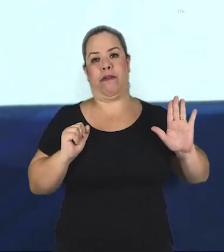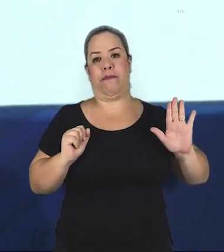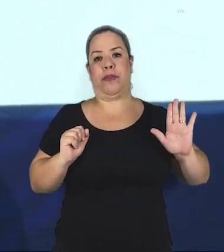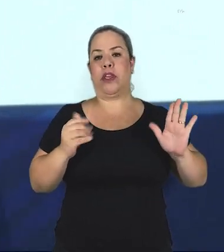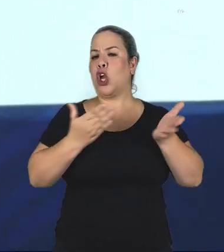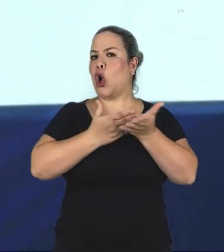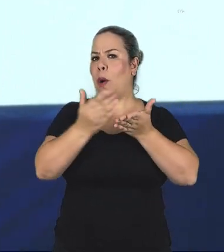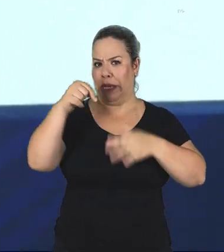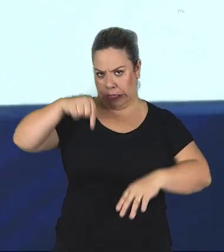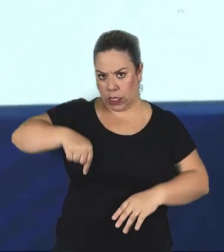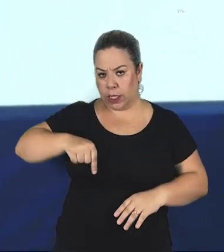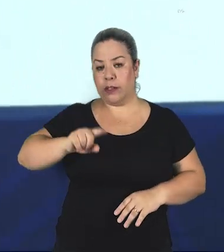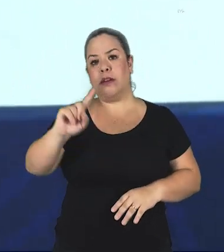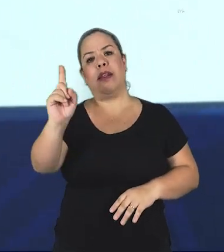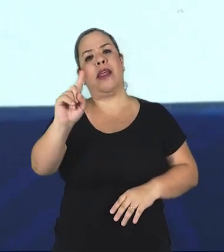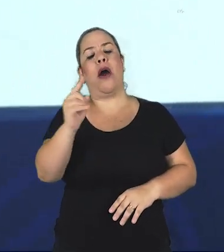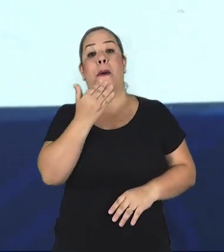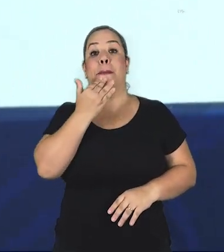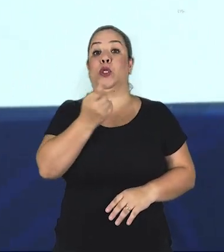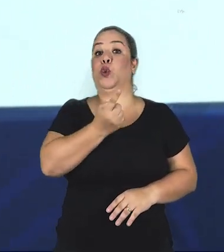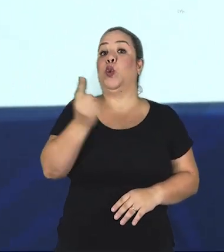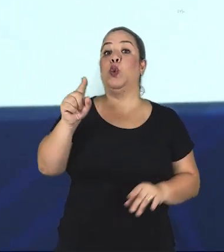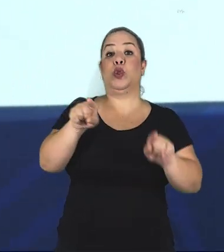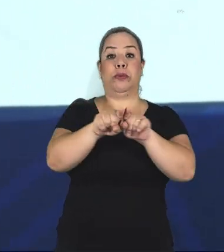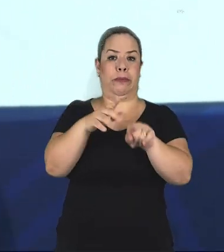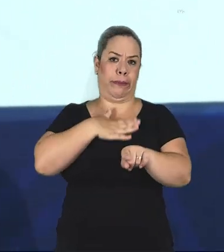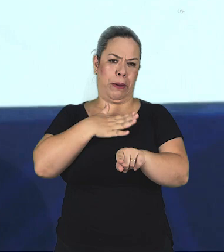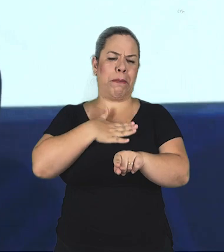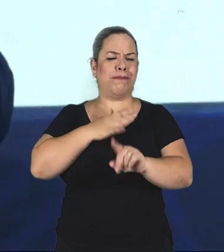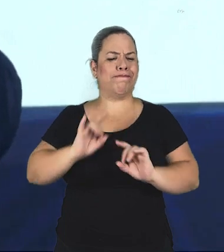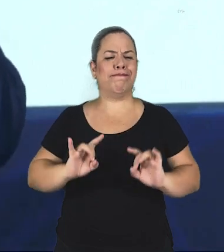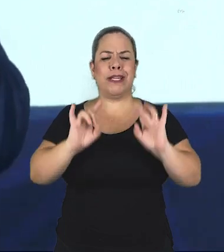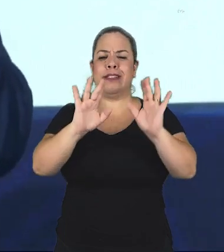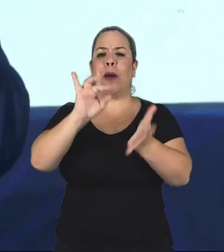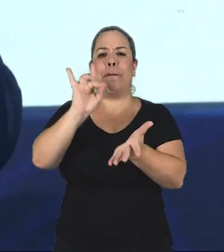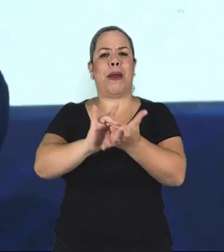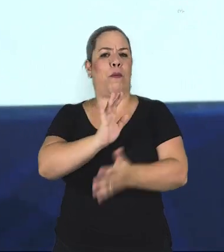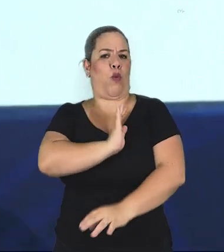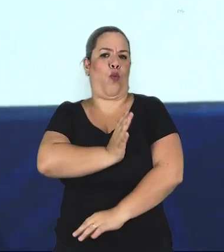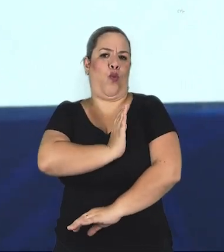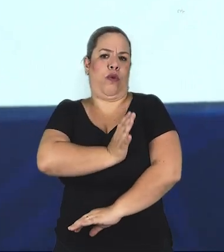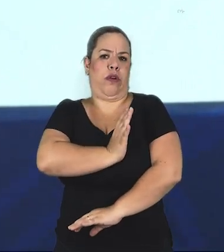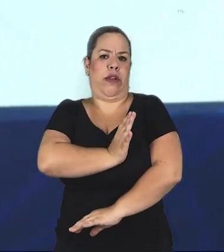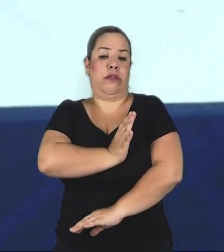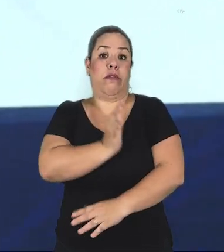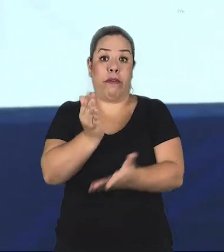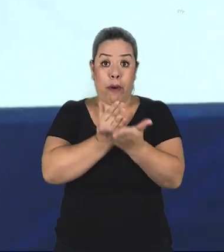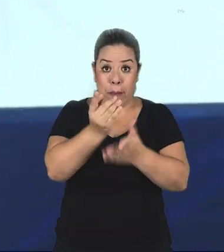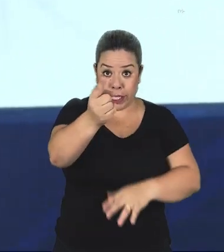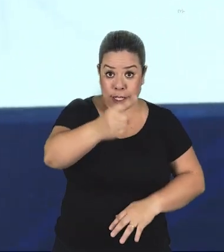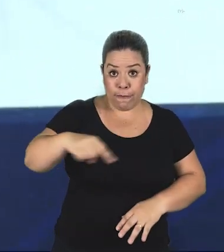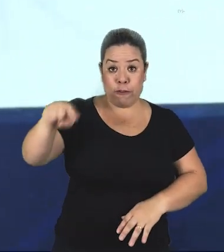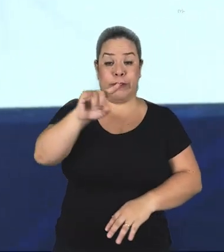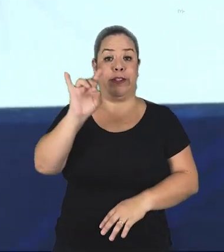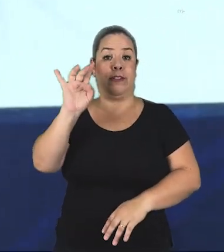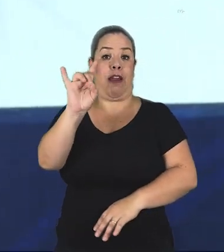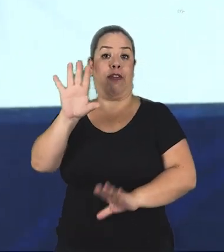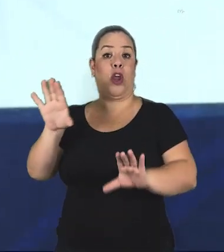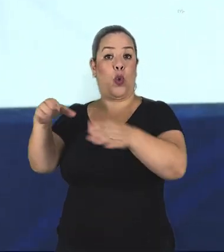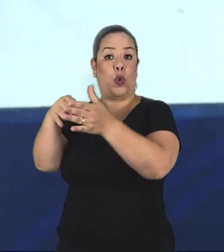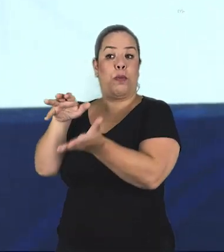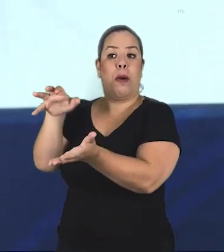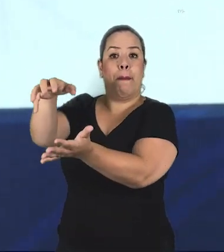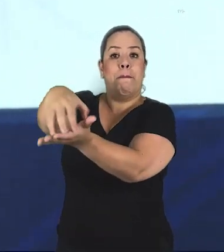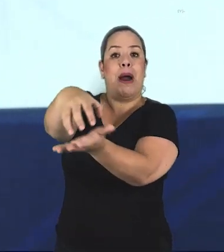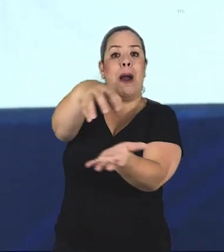E isso começa, e aí é um pedido final muito especial do coração. Isso começa por vocês nas unidades.